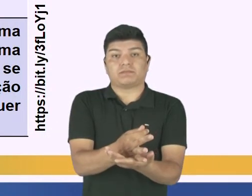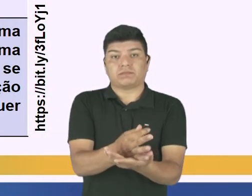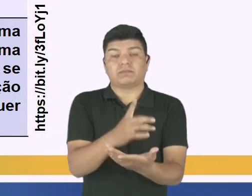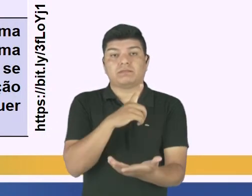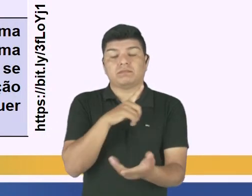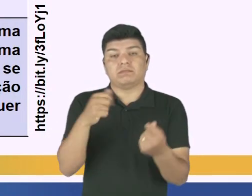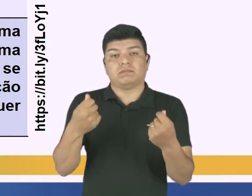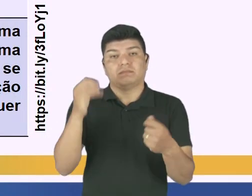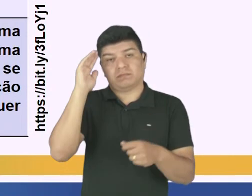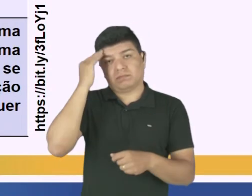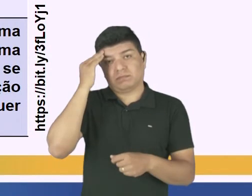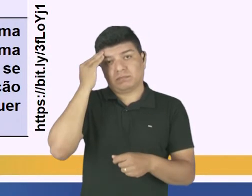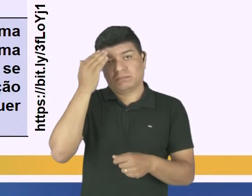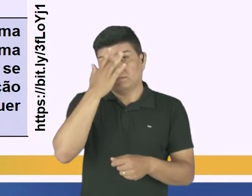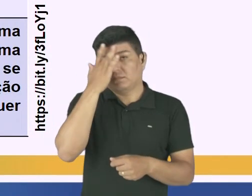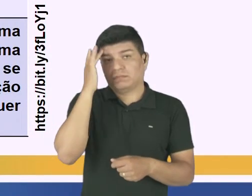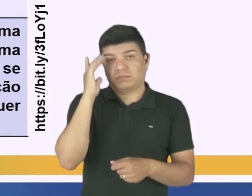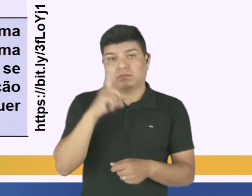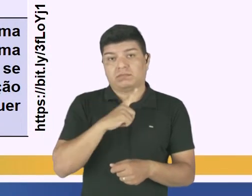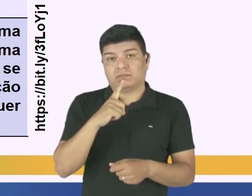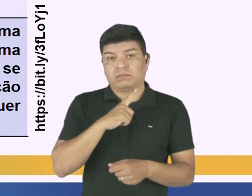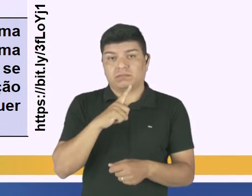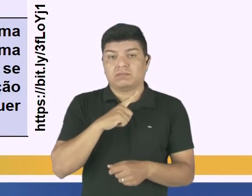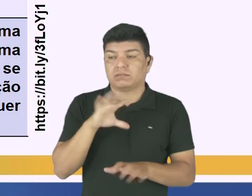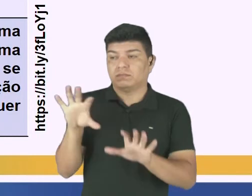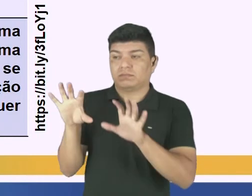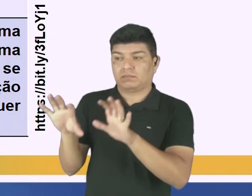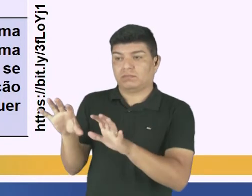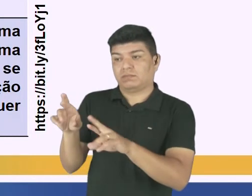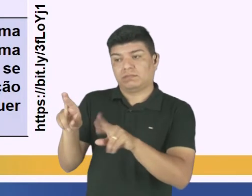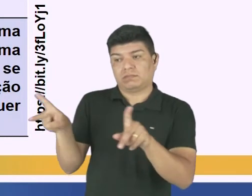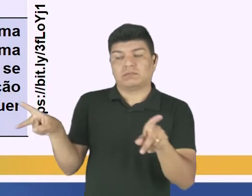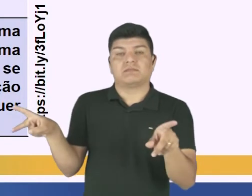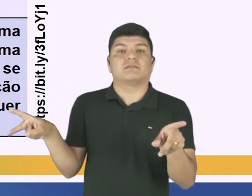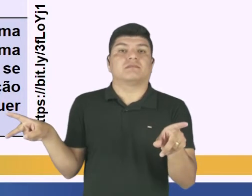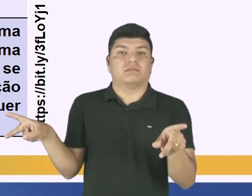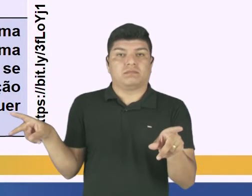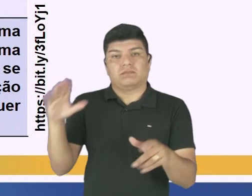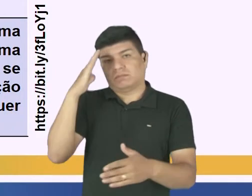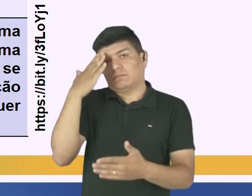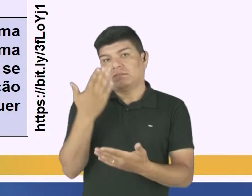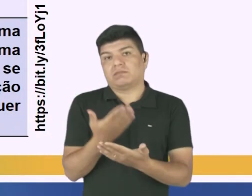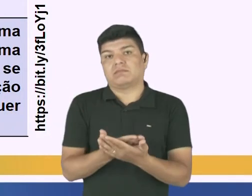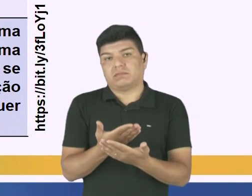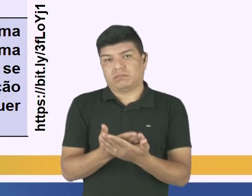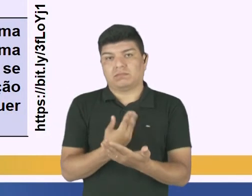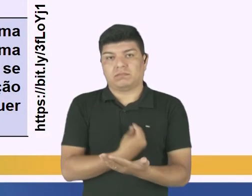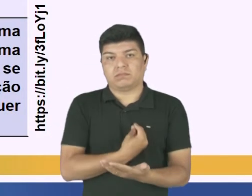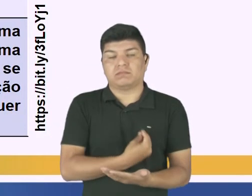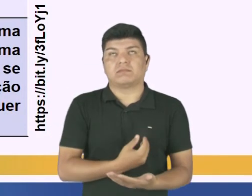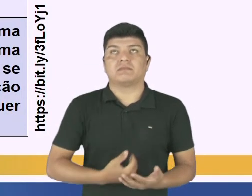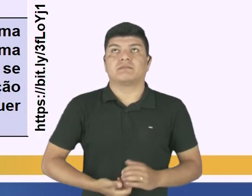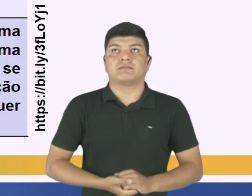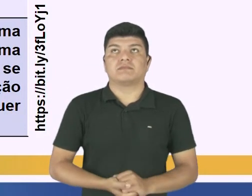tenho que entender que existe aquela pessoa que tem aquela maneira diferente de acreditar, de existir.